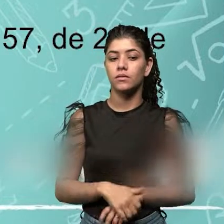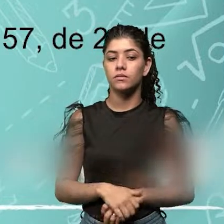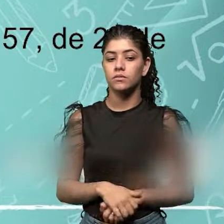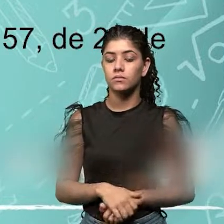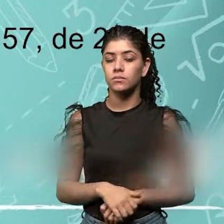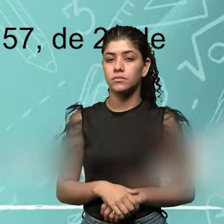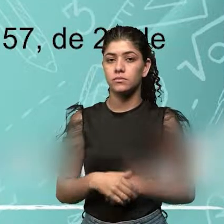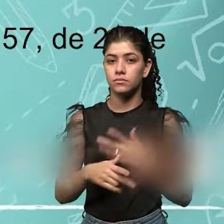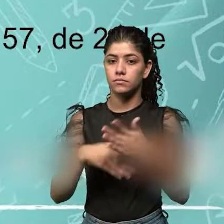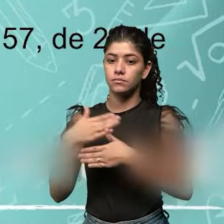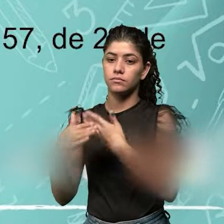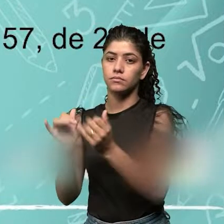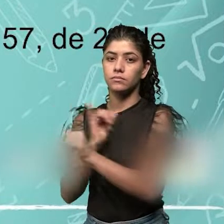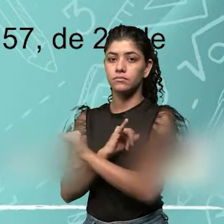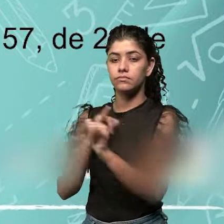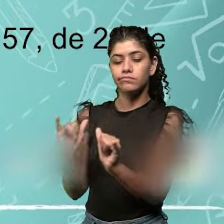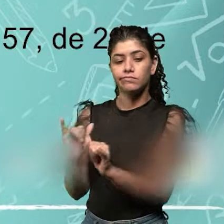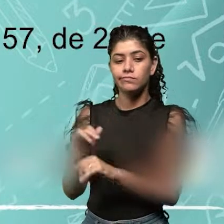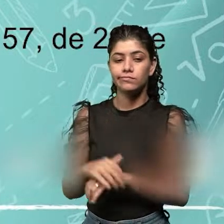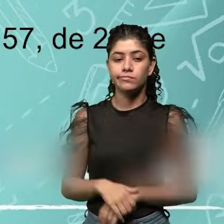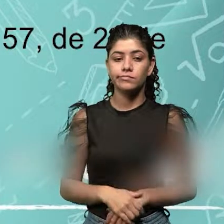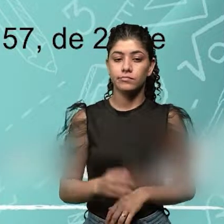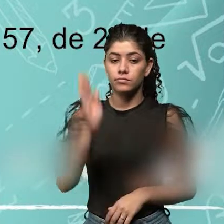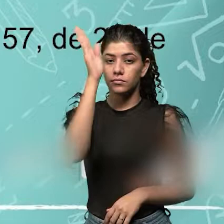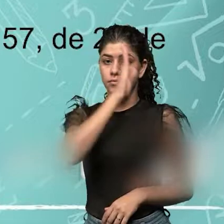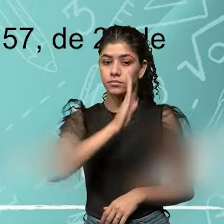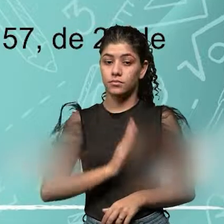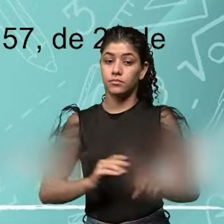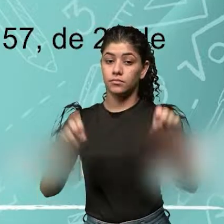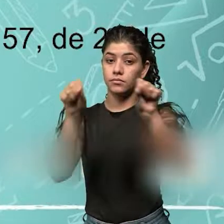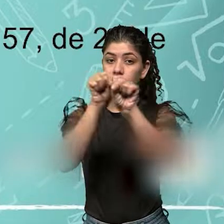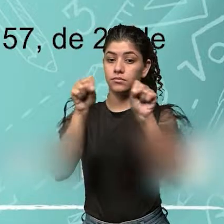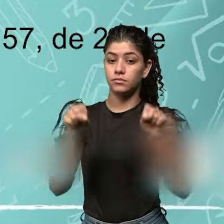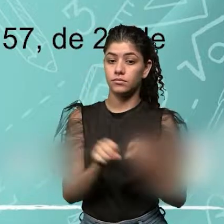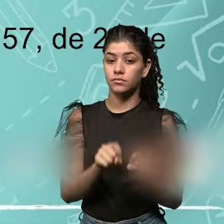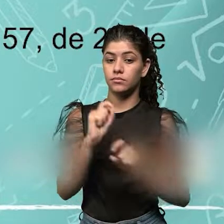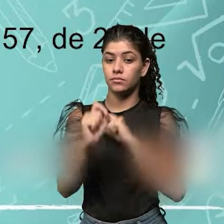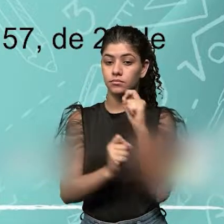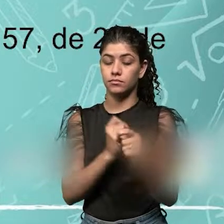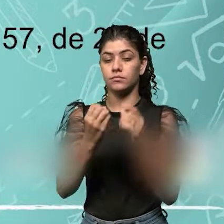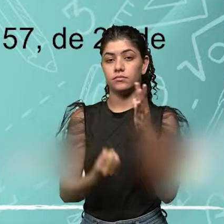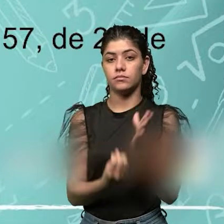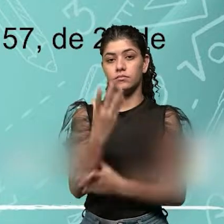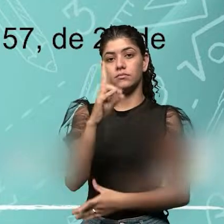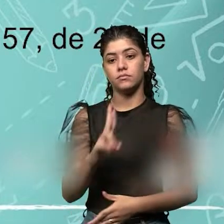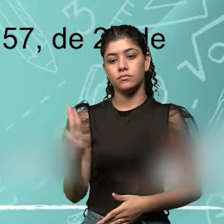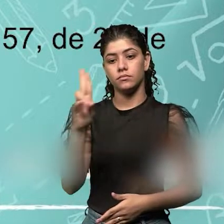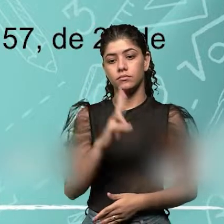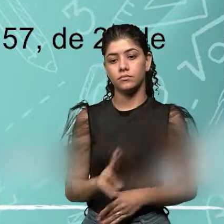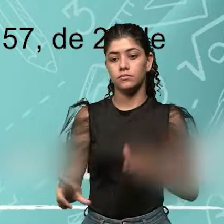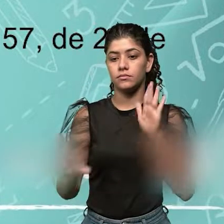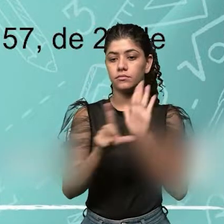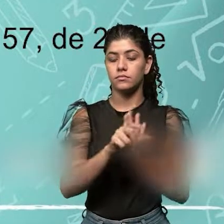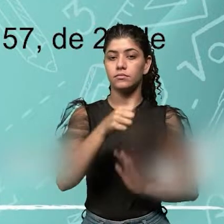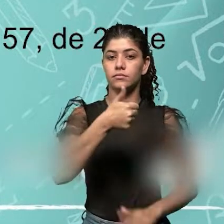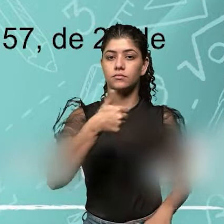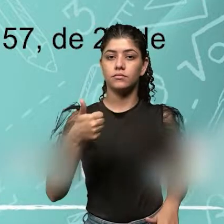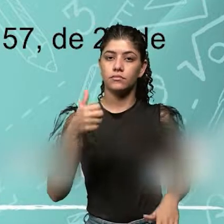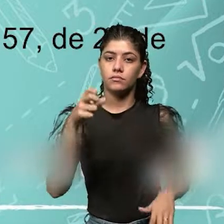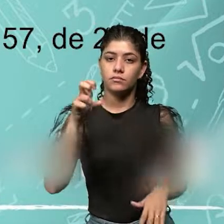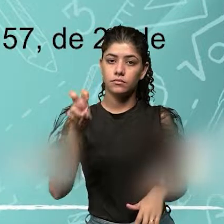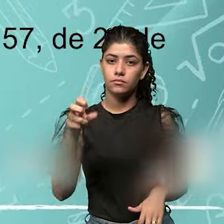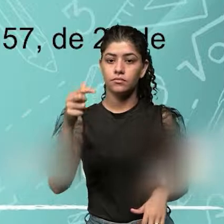após a transmissão. No Brasil, o sistema métrico foi implantado pela Lei nº